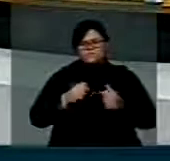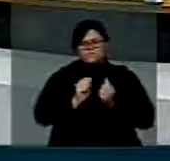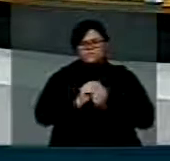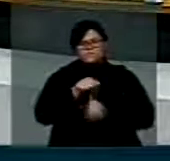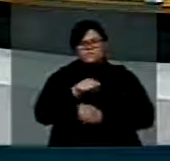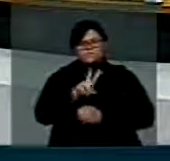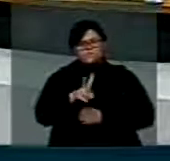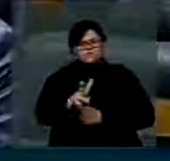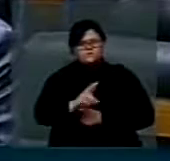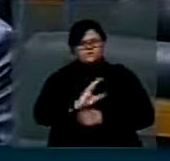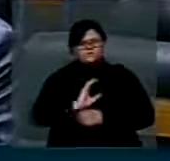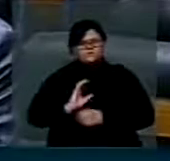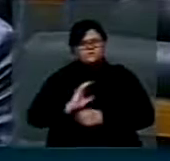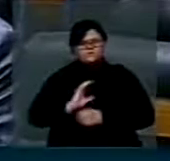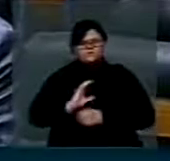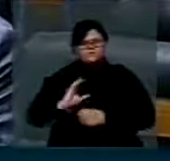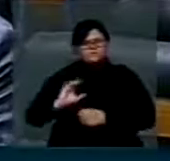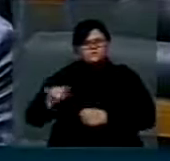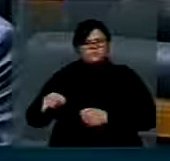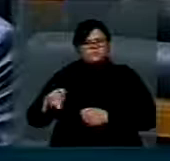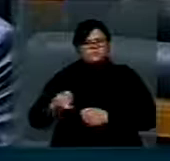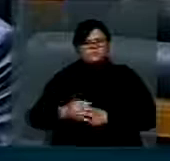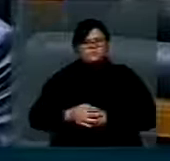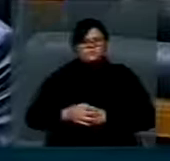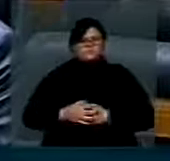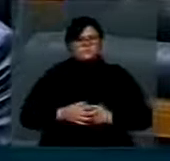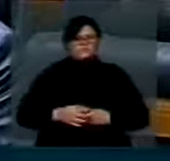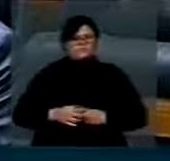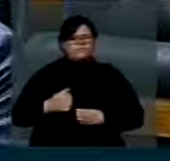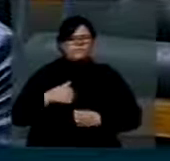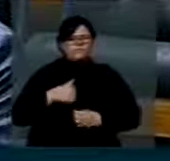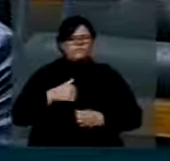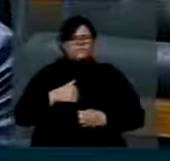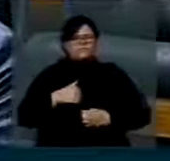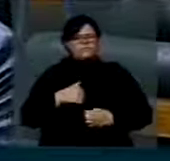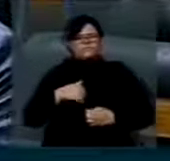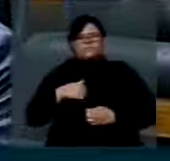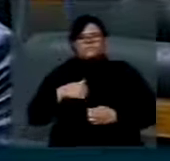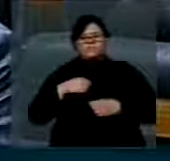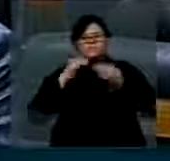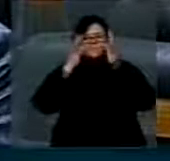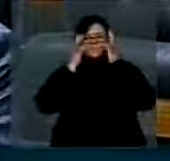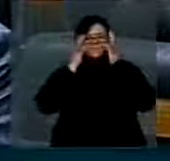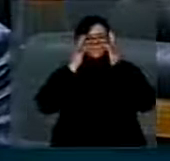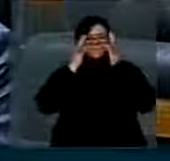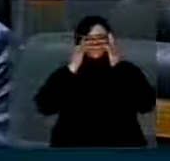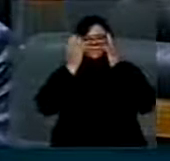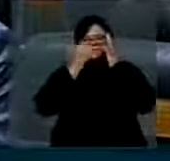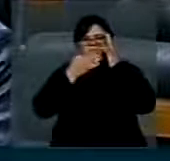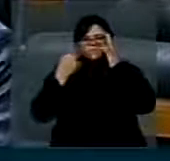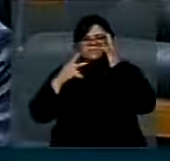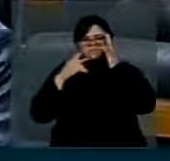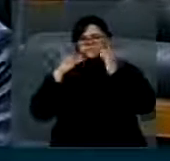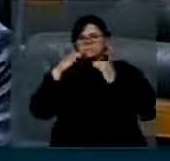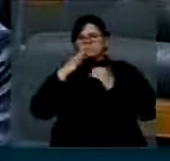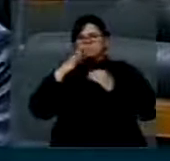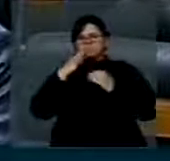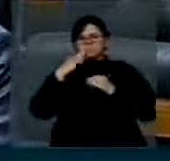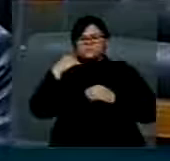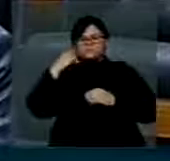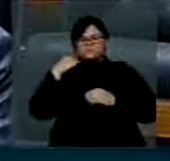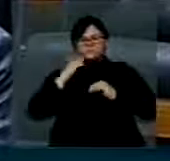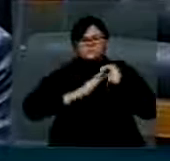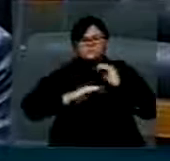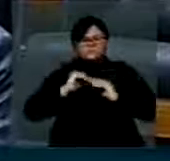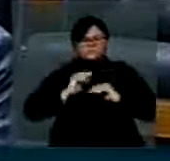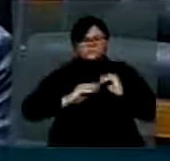na Comissão de Constituição e Justiça e tenho sido, portanto, testemunha do seu notório saber jurídico, da sua